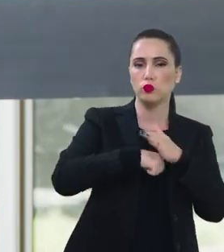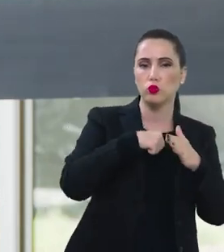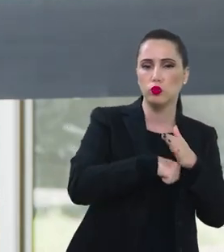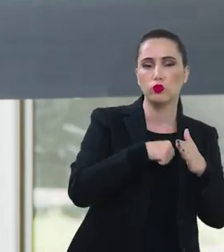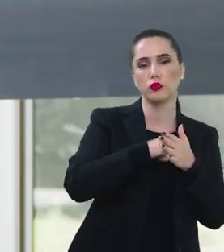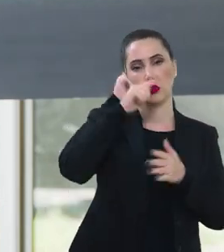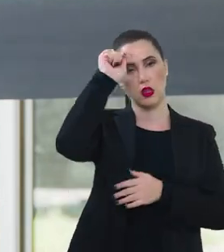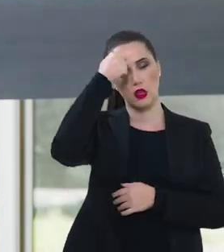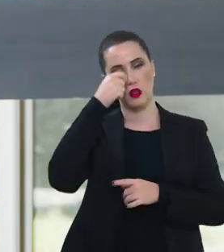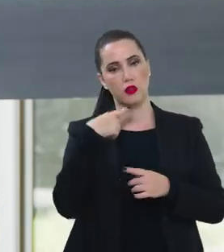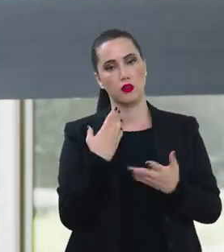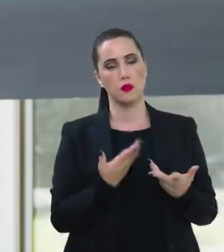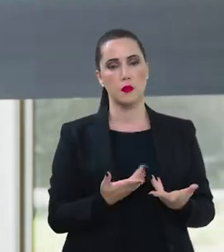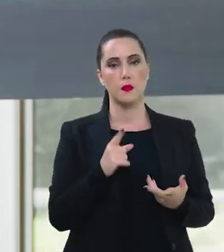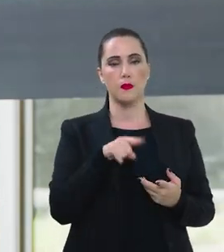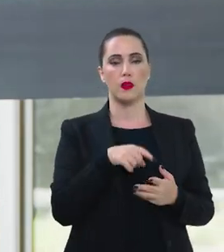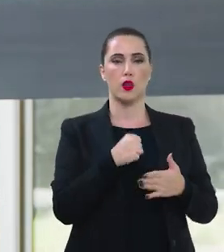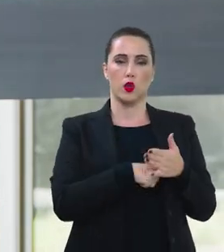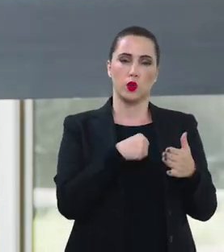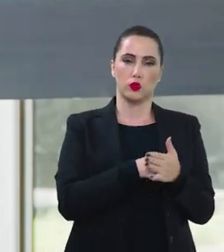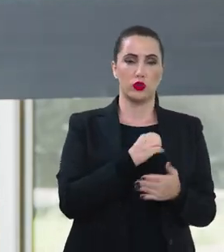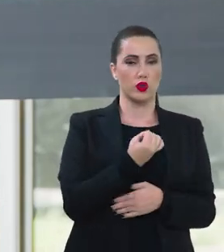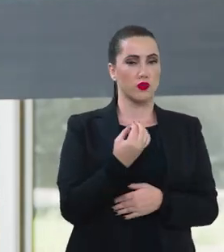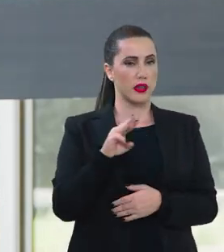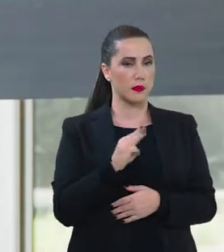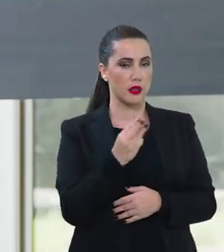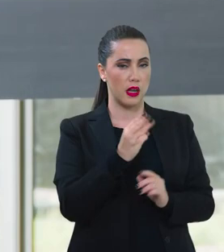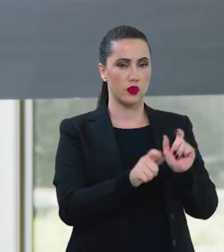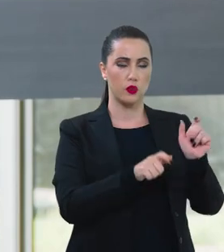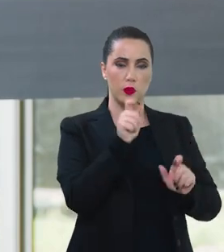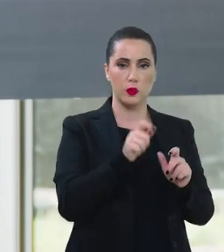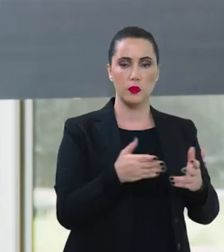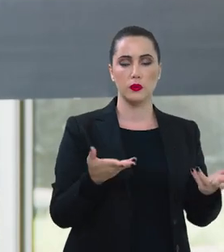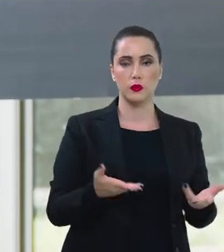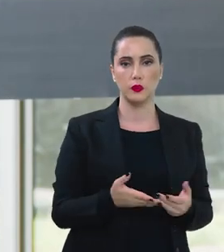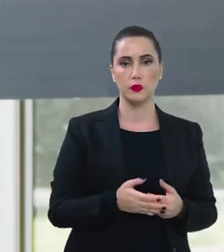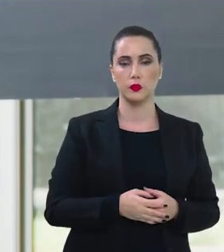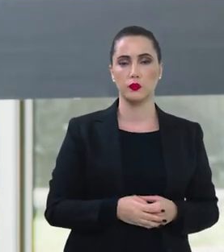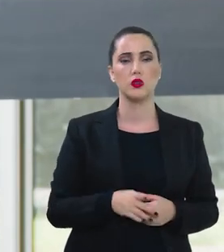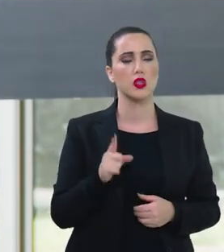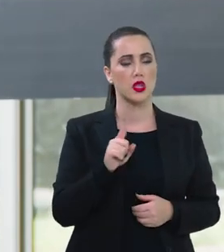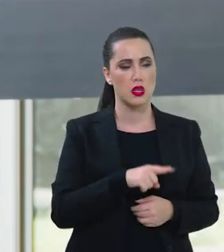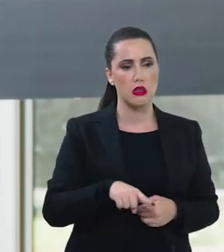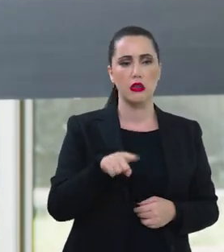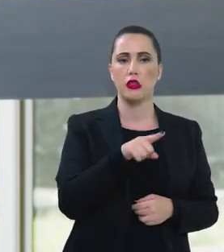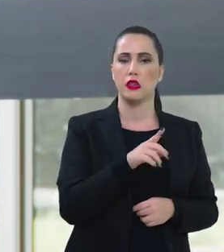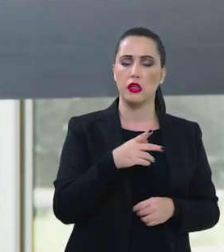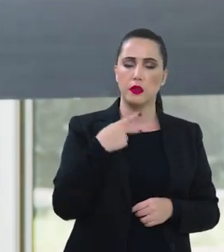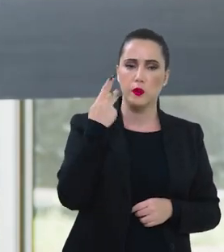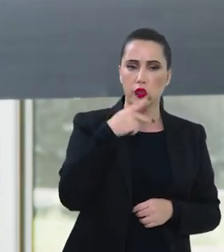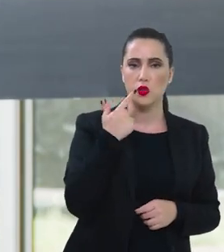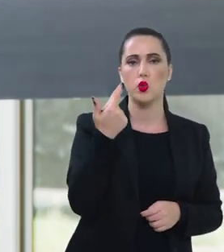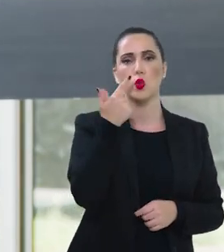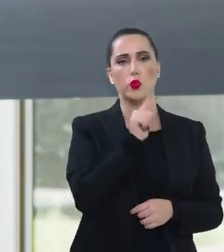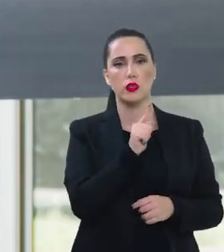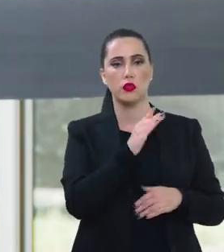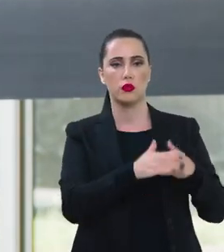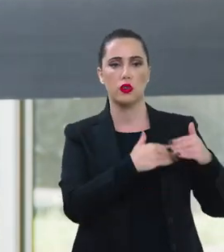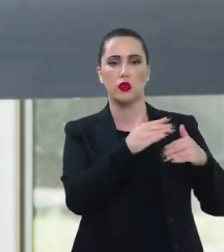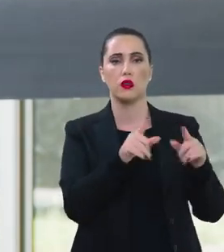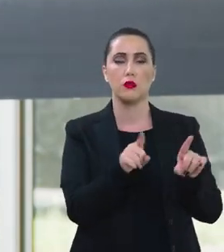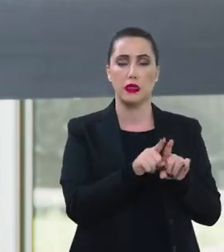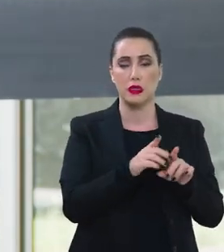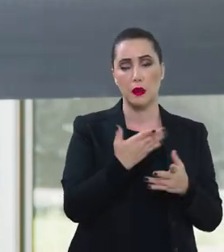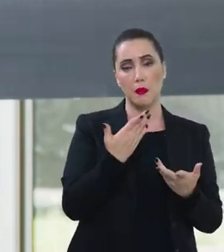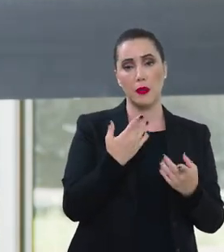graças à luta de milhares de pessoas que fizeram com que essas políticas pudessem existir mas